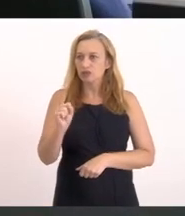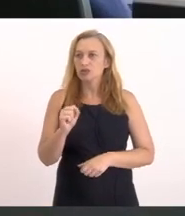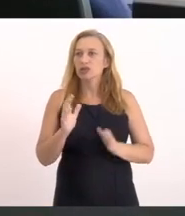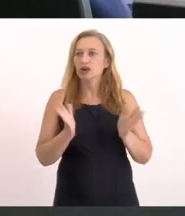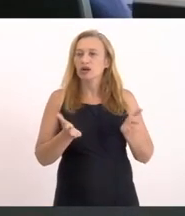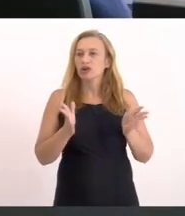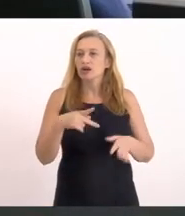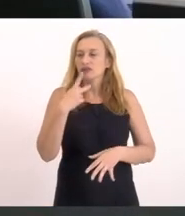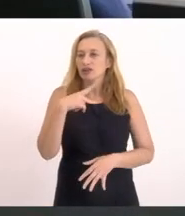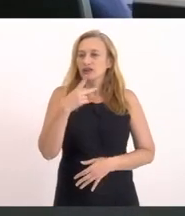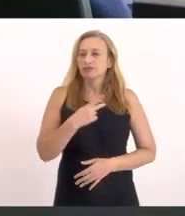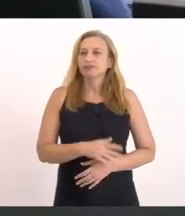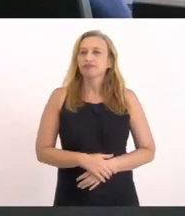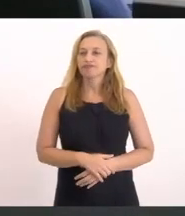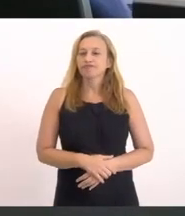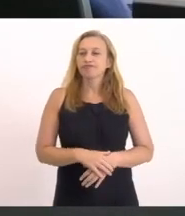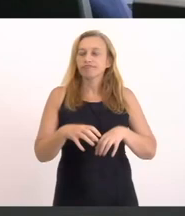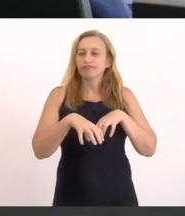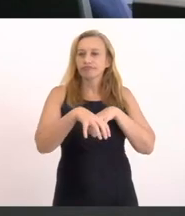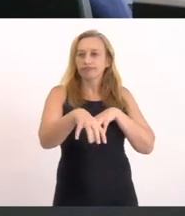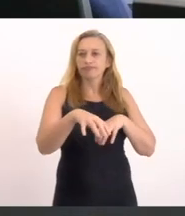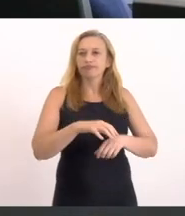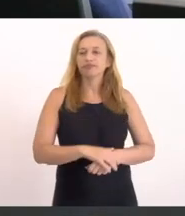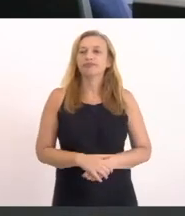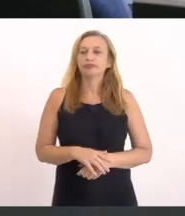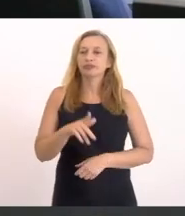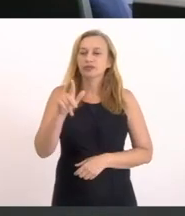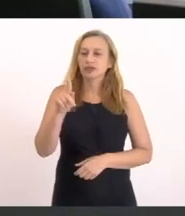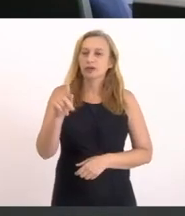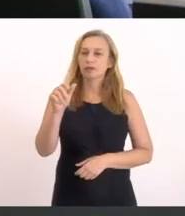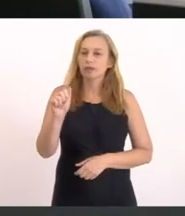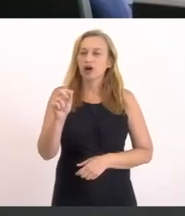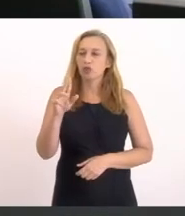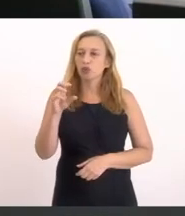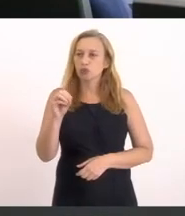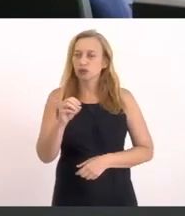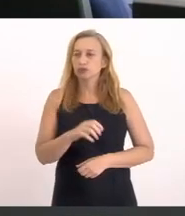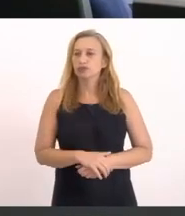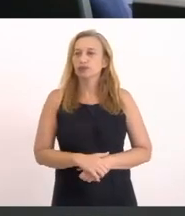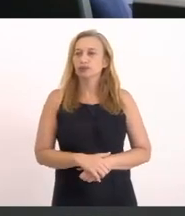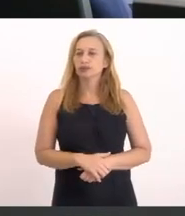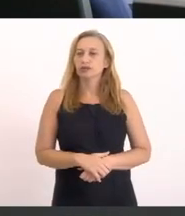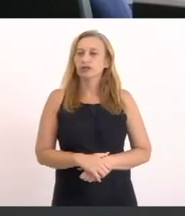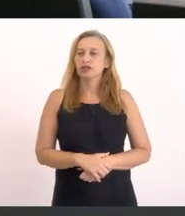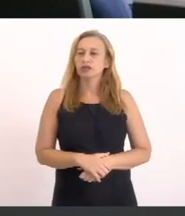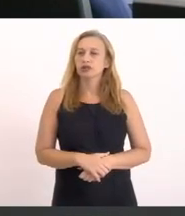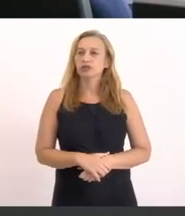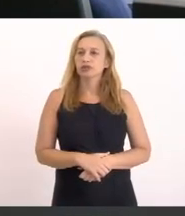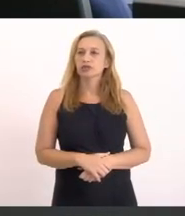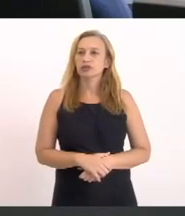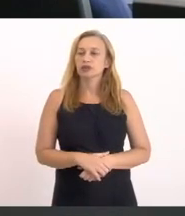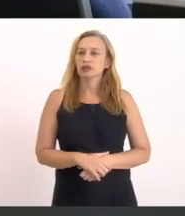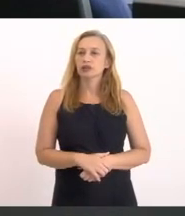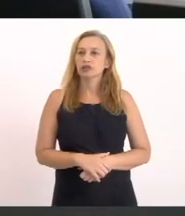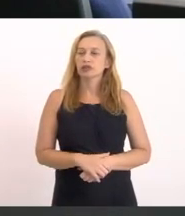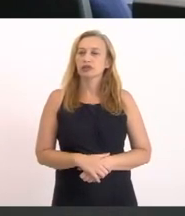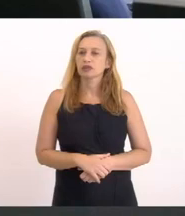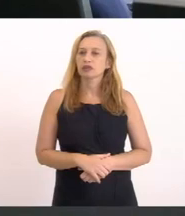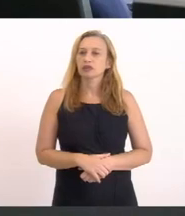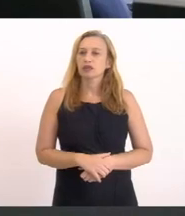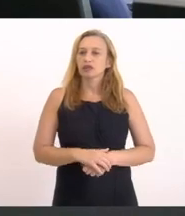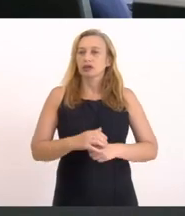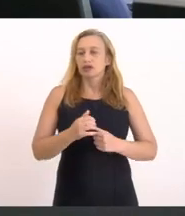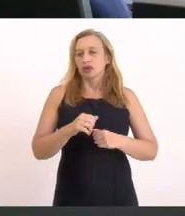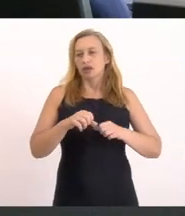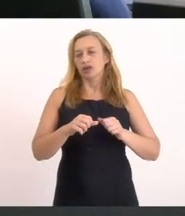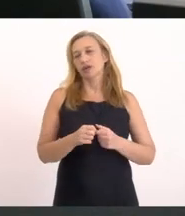palavra agora Para o Que também está online Doutor Paulo Bidegain Bidegain Assistente do De meio ambiente Do